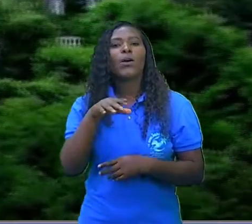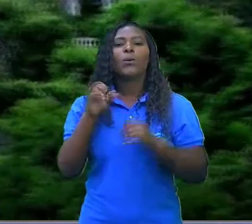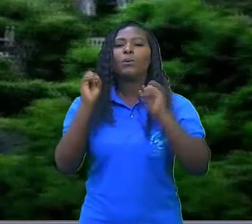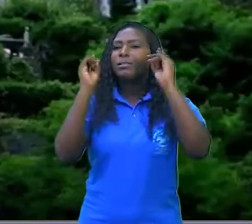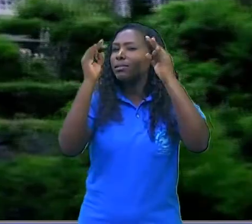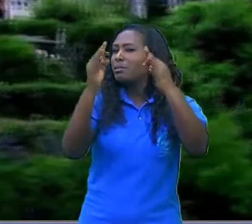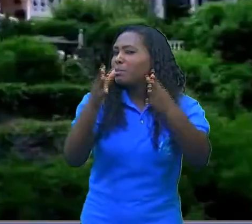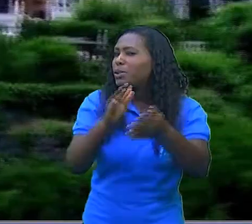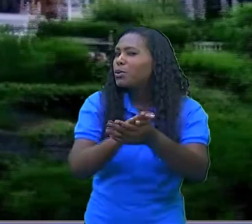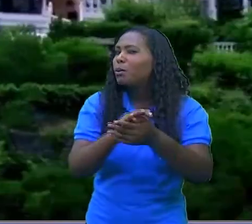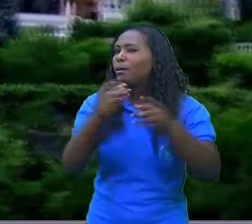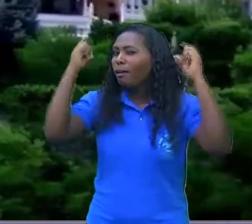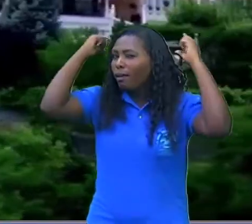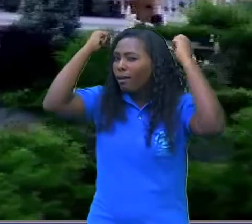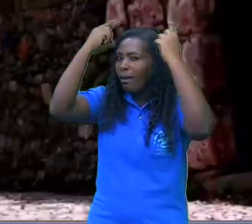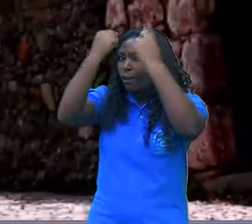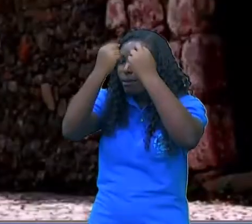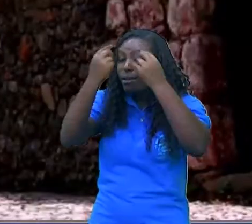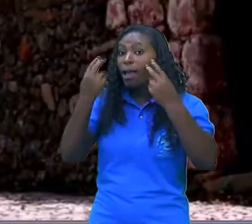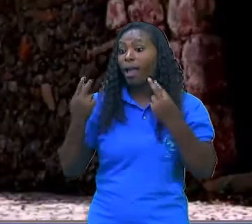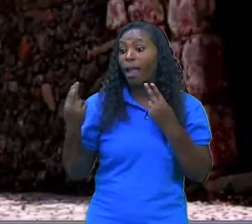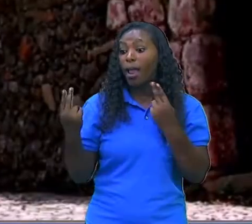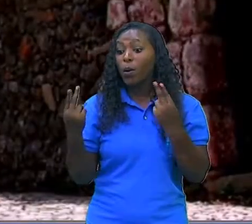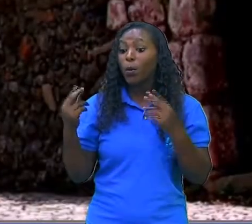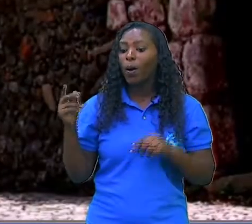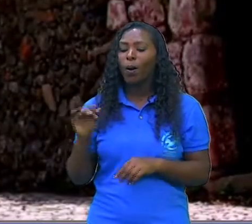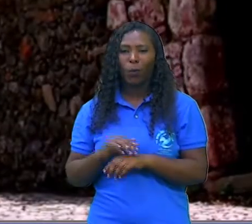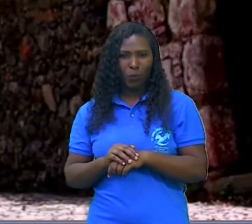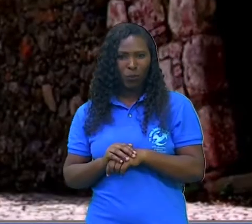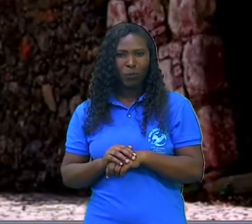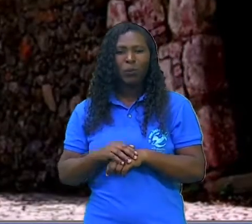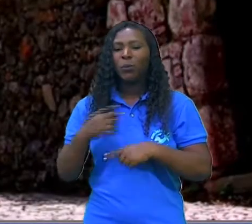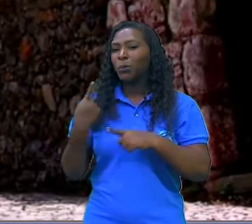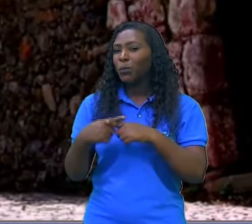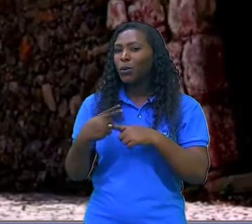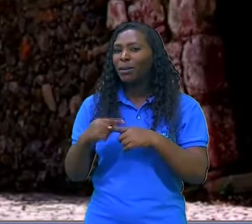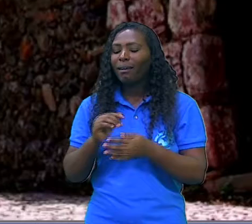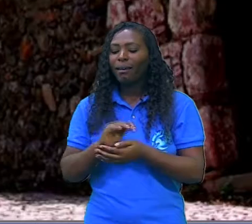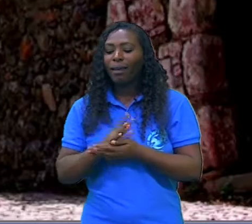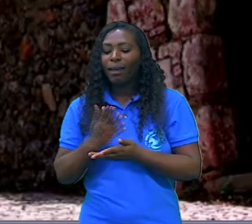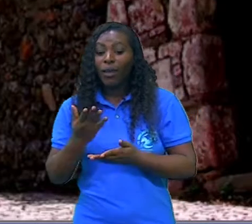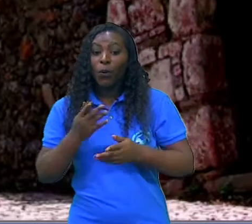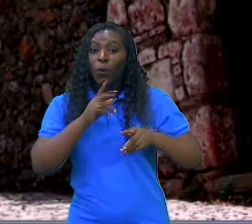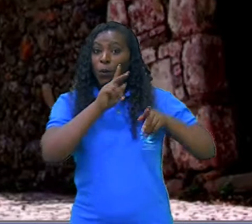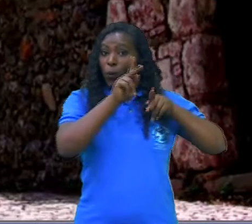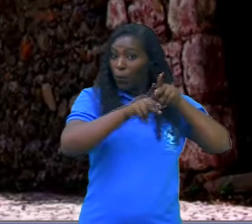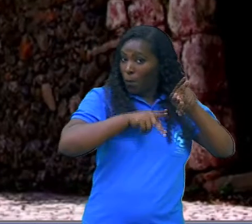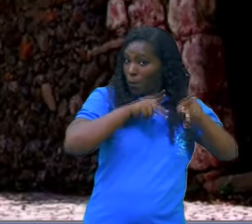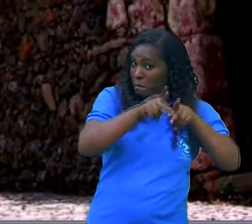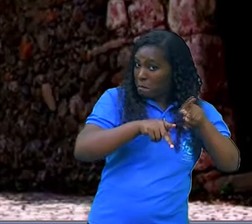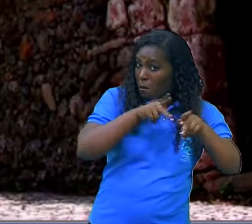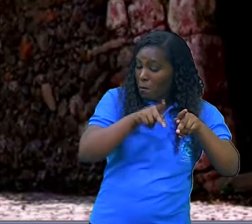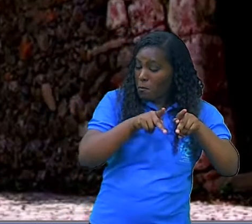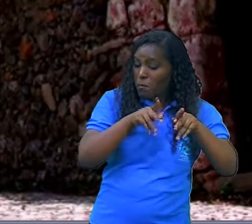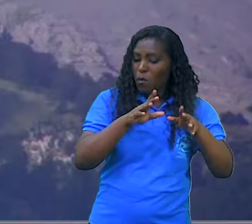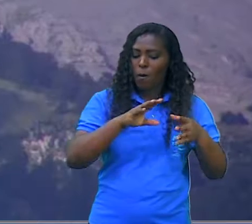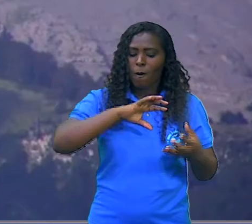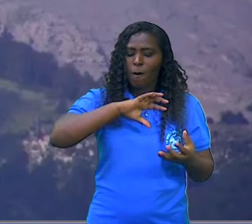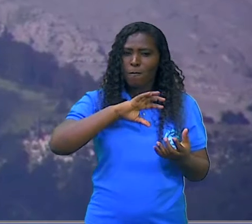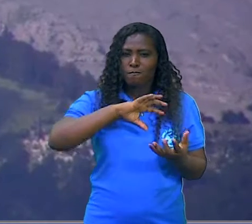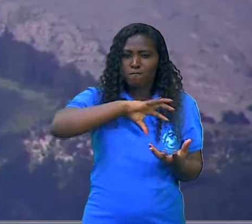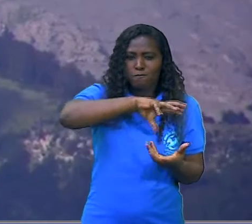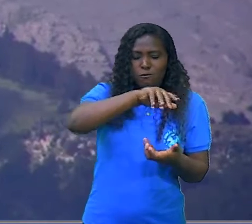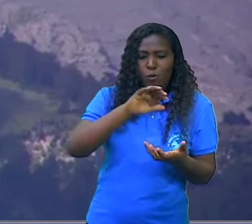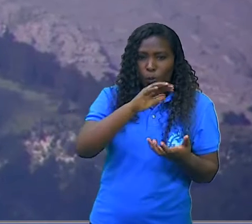A cultura helenística ou helenismo foi o resultado da fusão dos elementos da cultura helênica